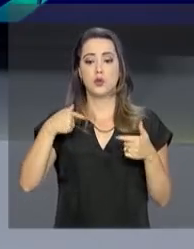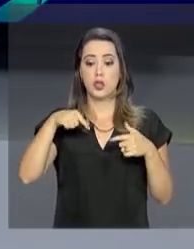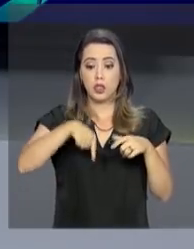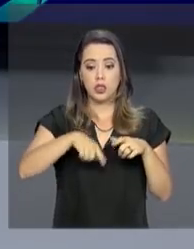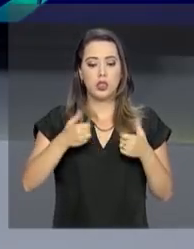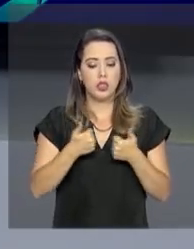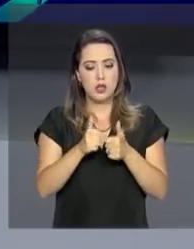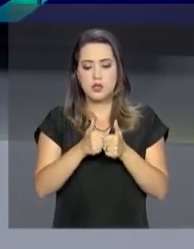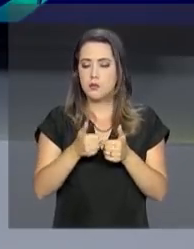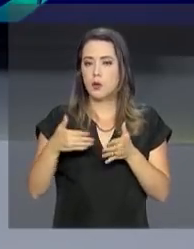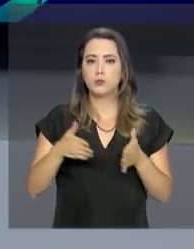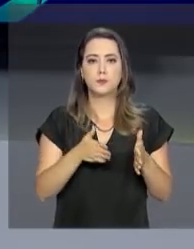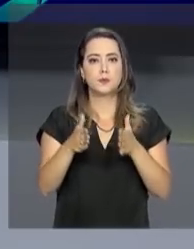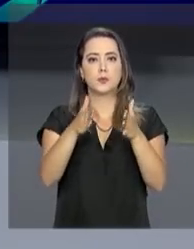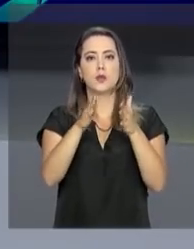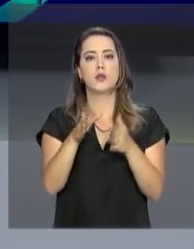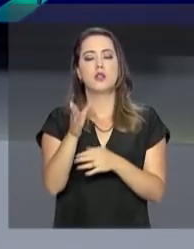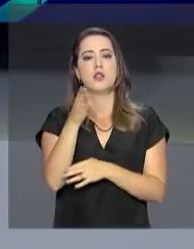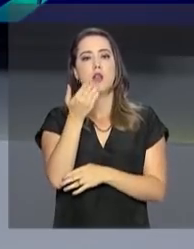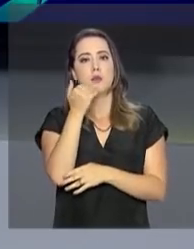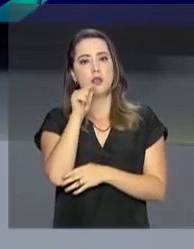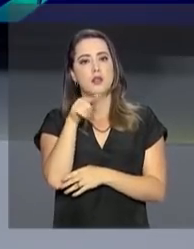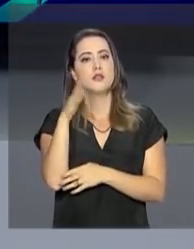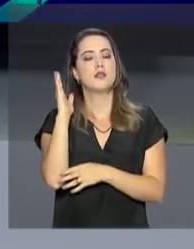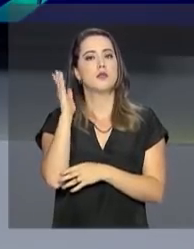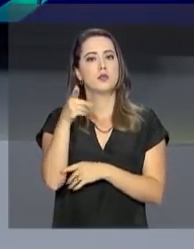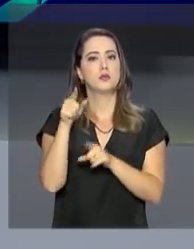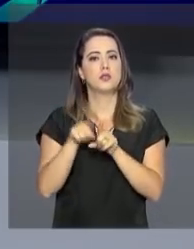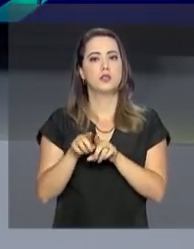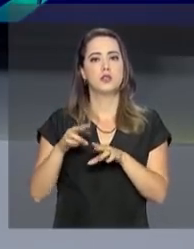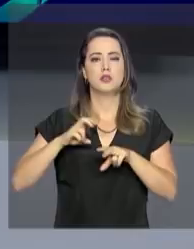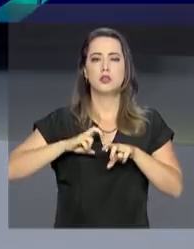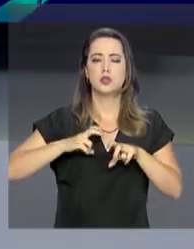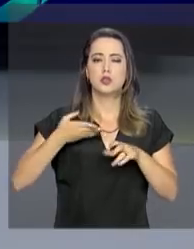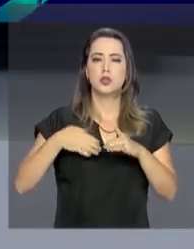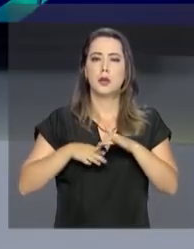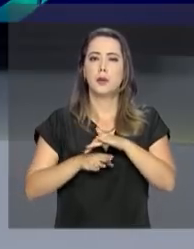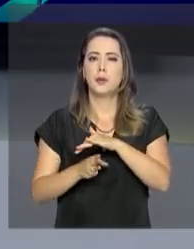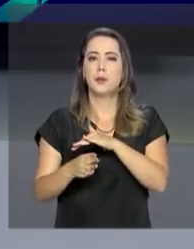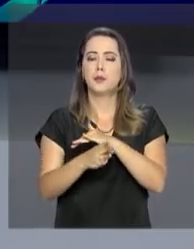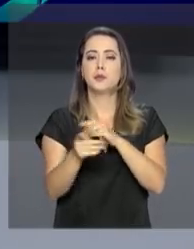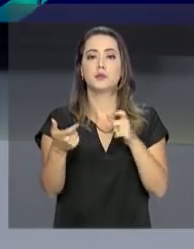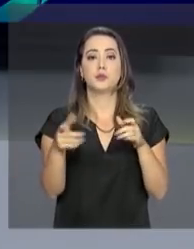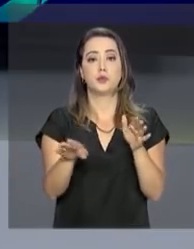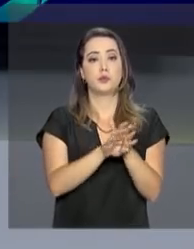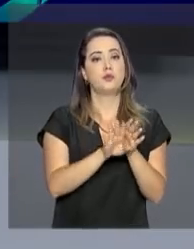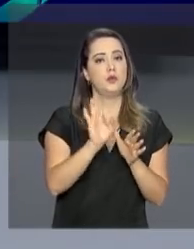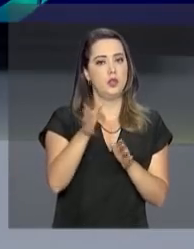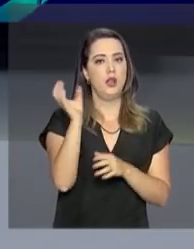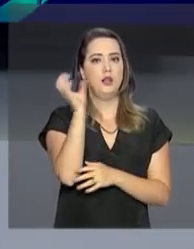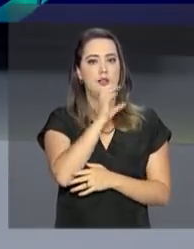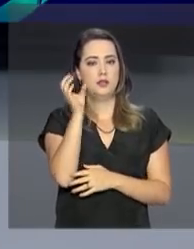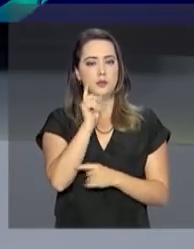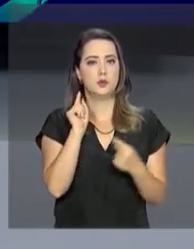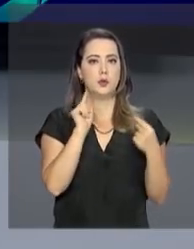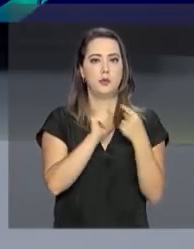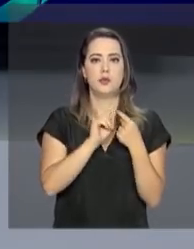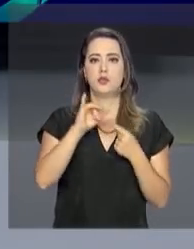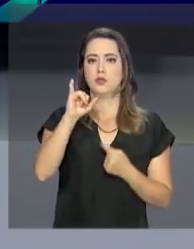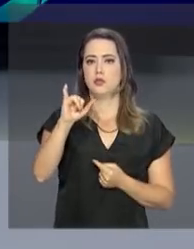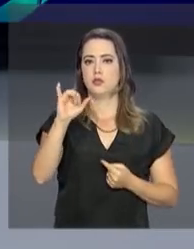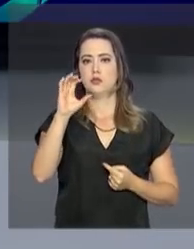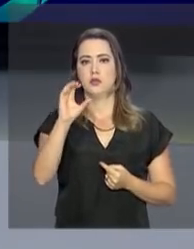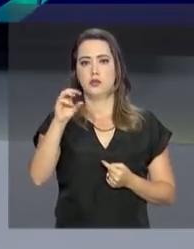interno, alimentação, hospedagem e trilhas devem chegar em breve em outras reservas. Essa é a meta do Instituto Chico